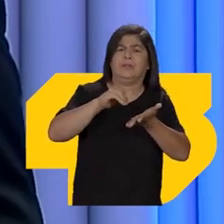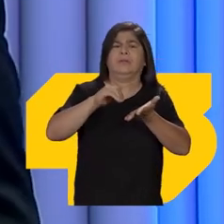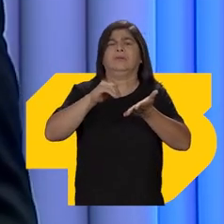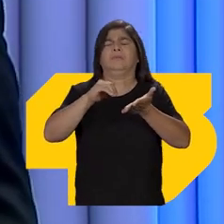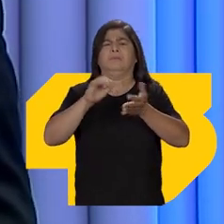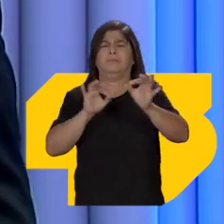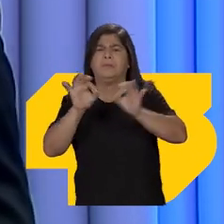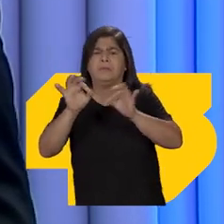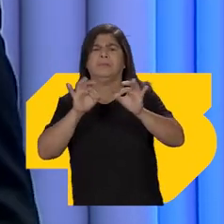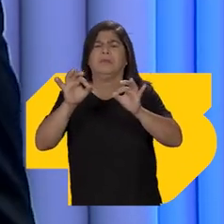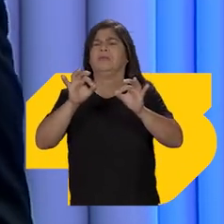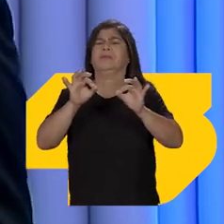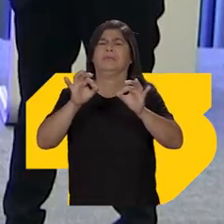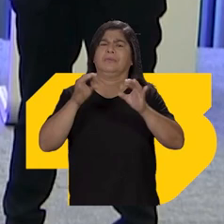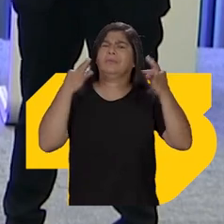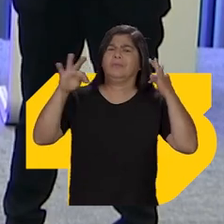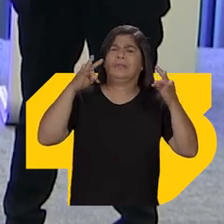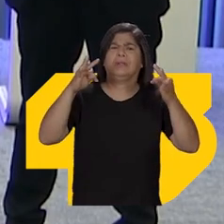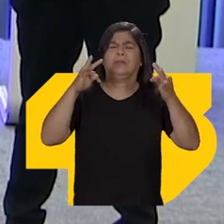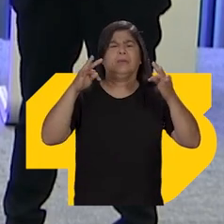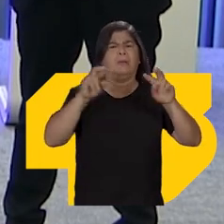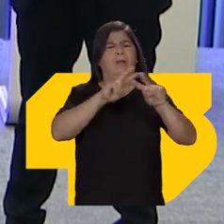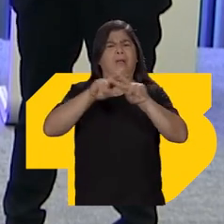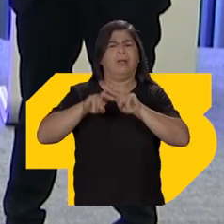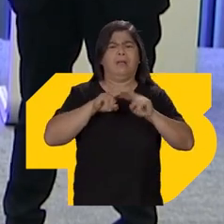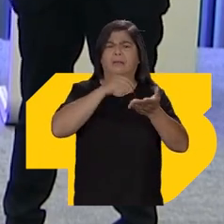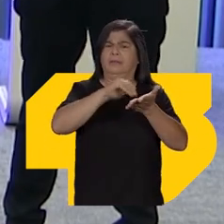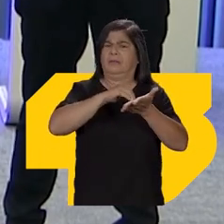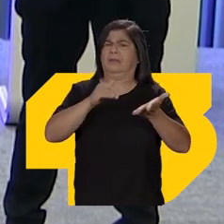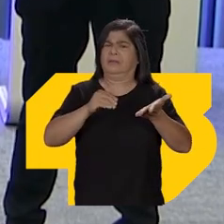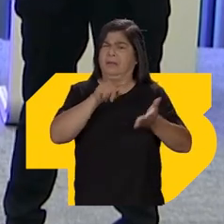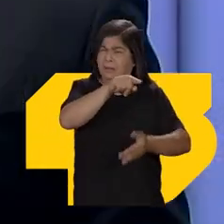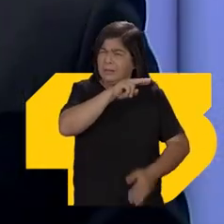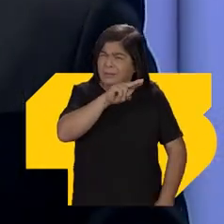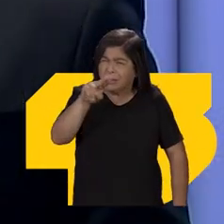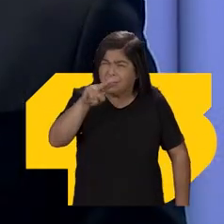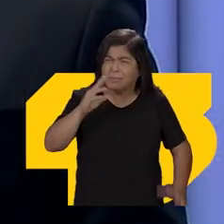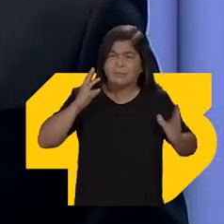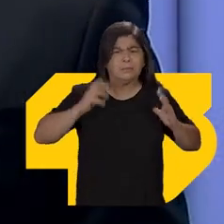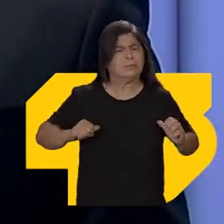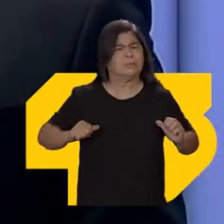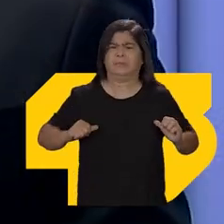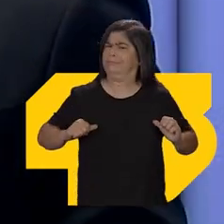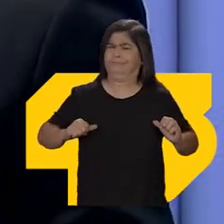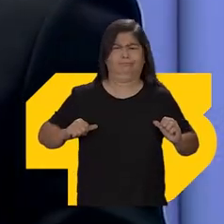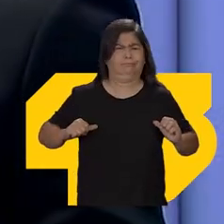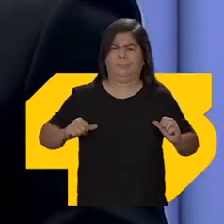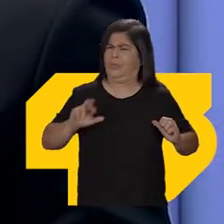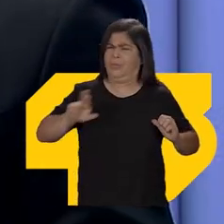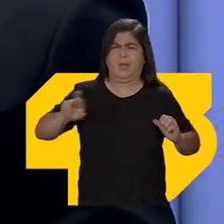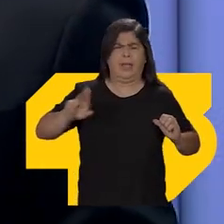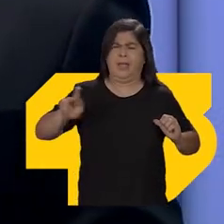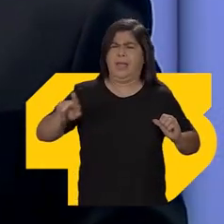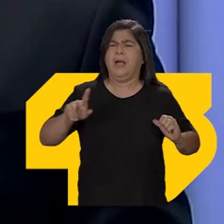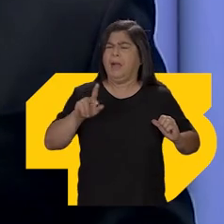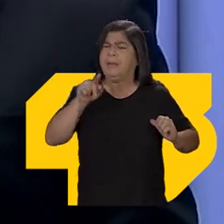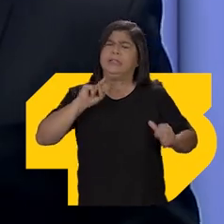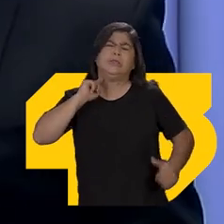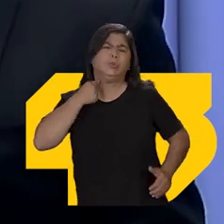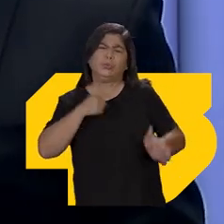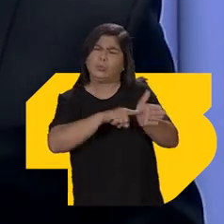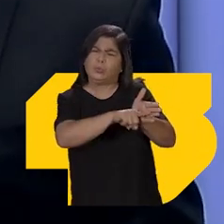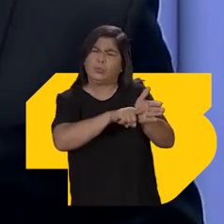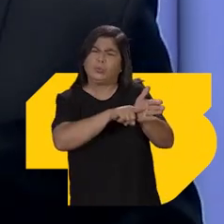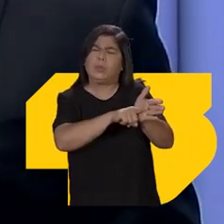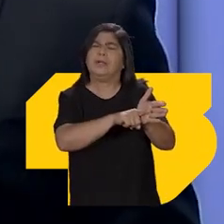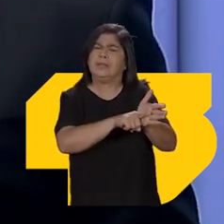preso, propriedor-geral do Estado preso. João fala que tem um nome limpo, é investigado pelo STJ. Ele tem um receio de acontecer com ele, o que aconteceu